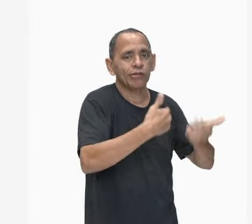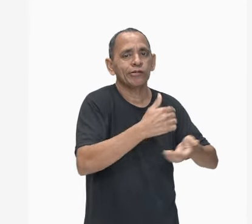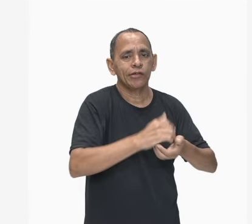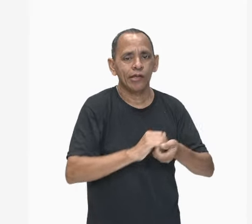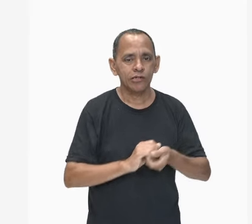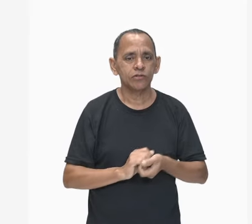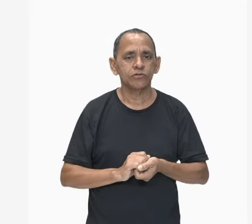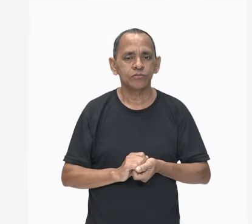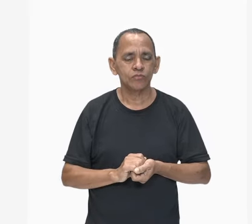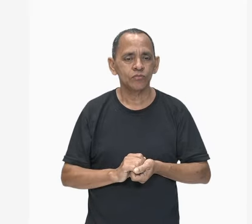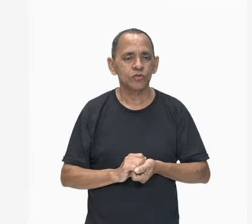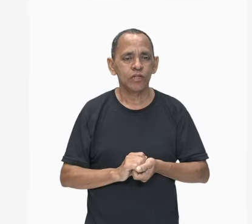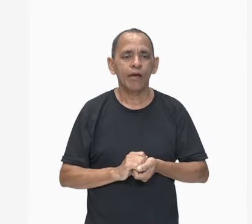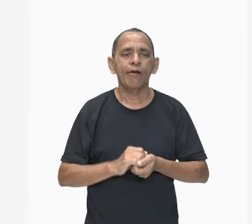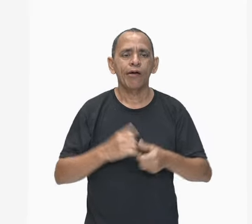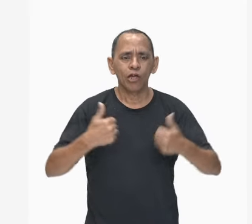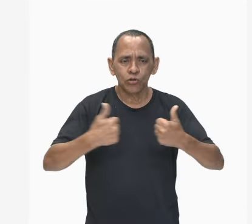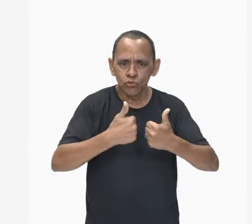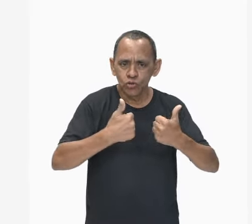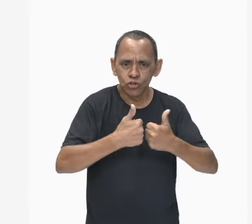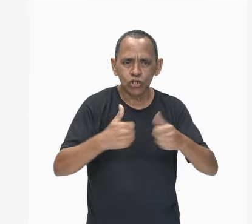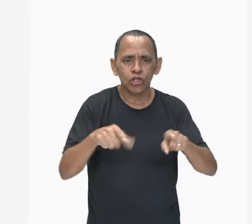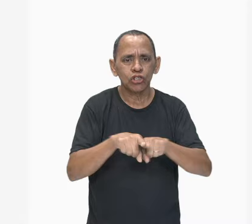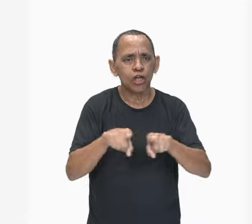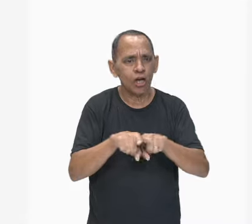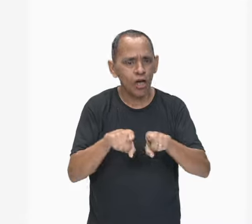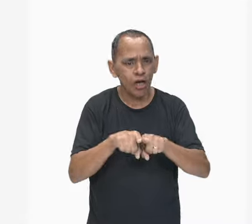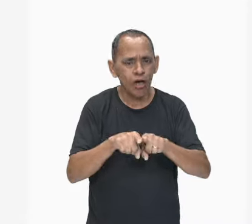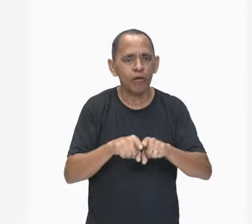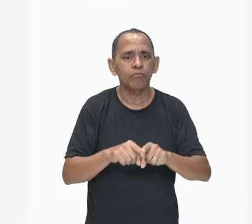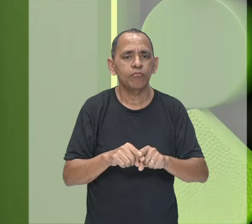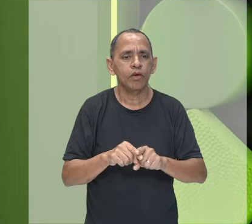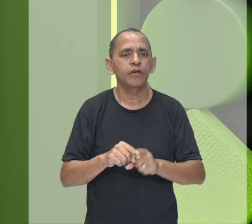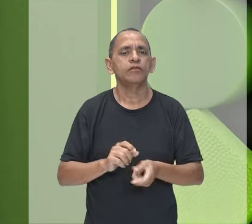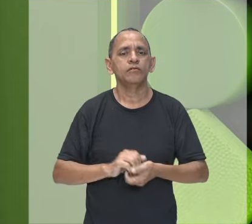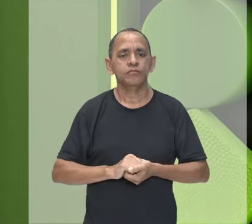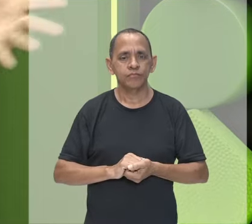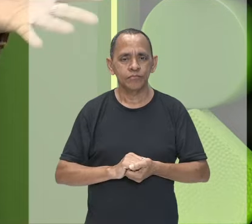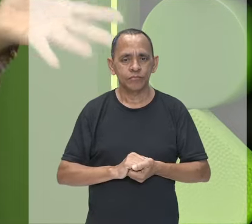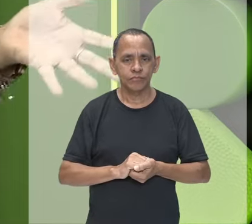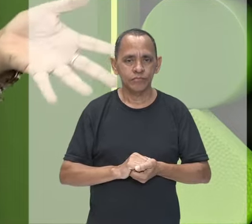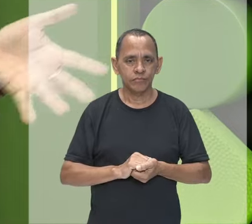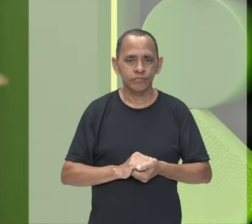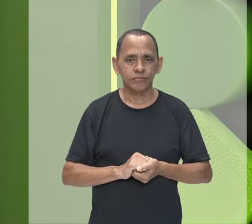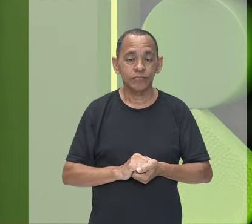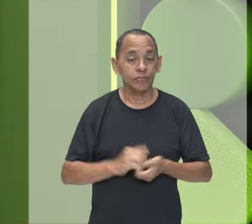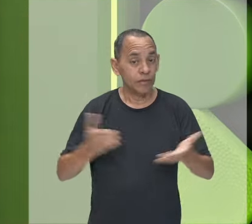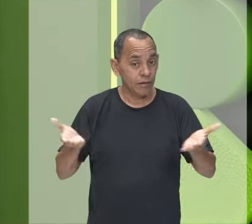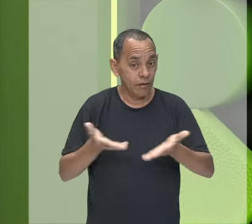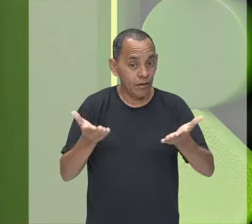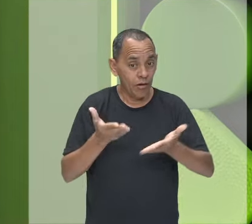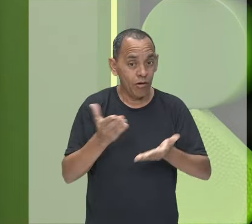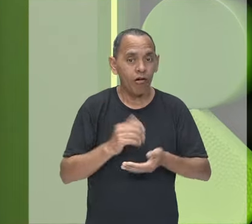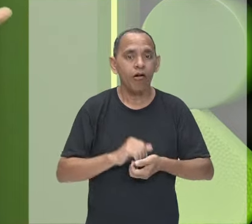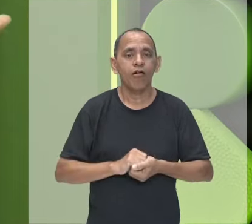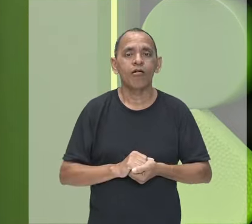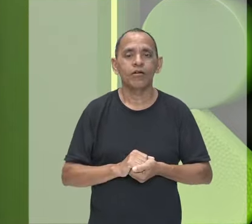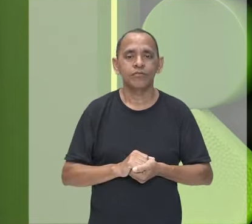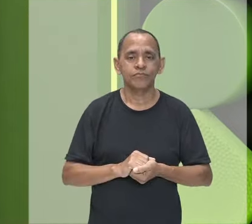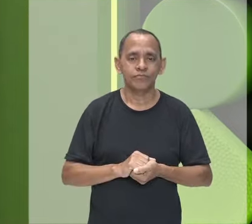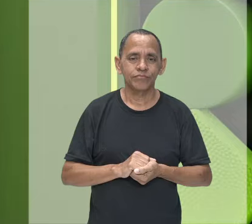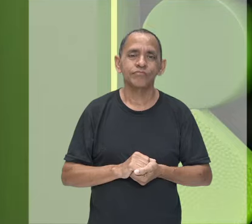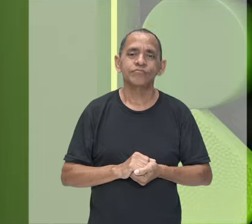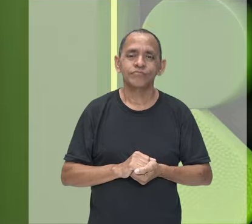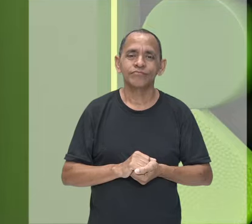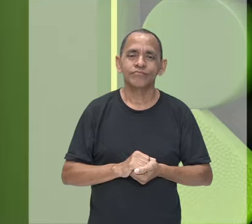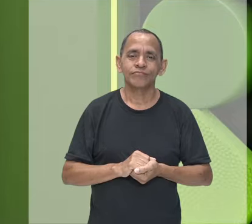atrito e a indução e eletroscópios. Muito bem! E agora que já estamos apresentados